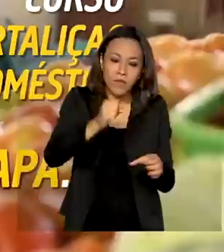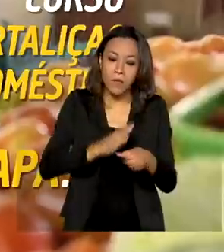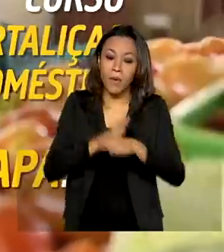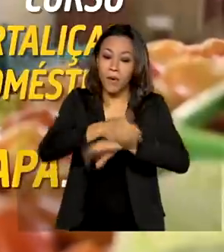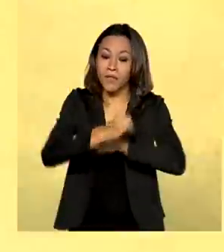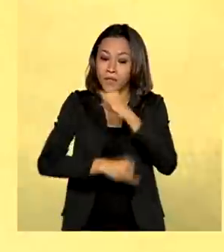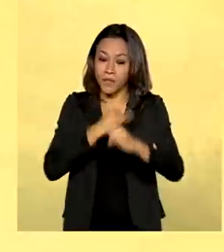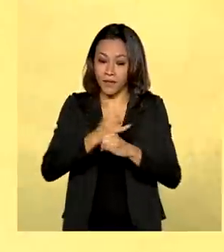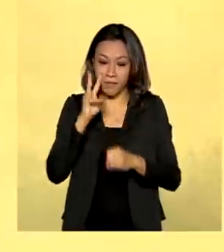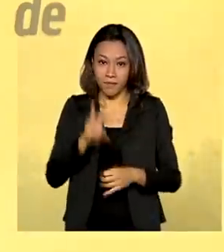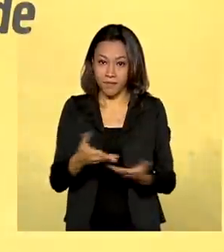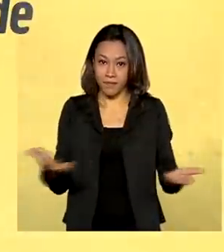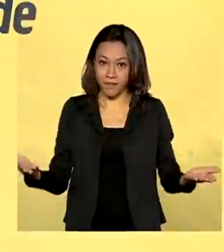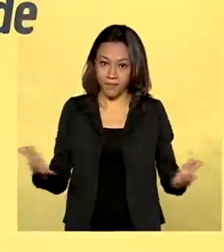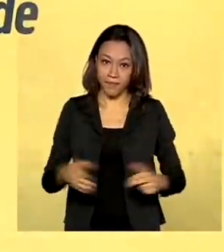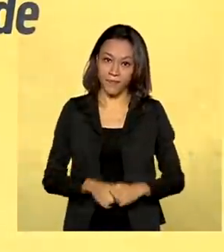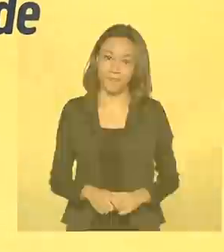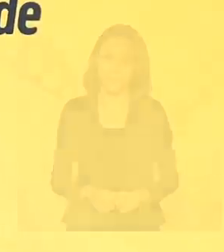site da Embrapa.